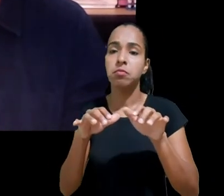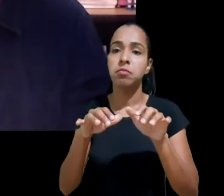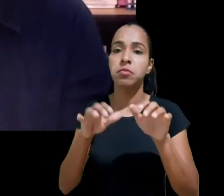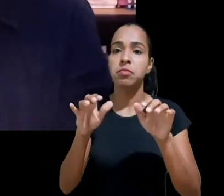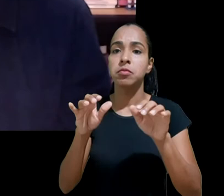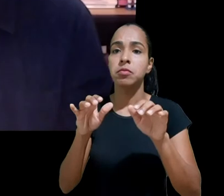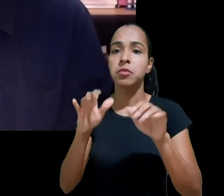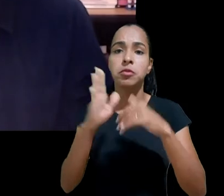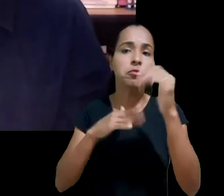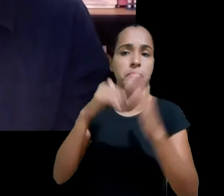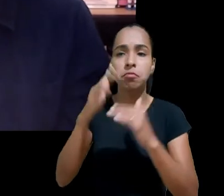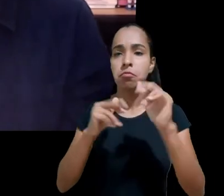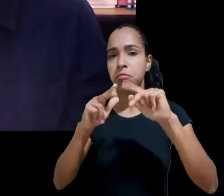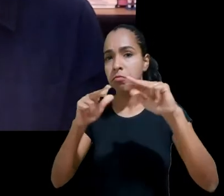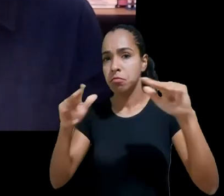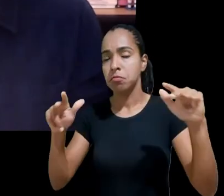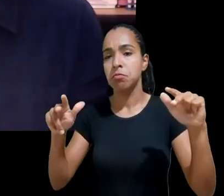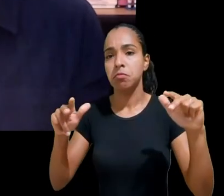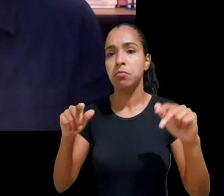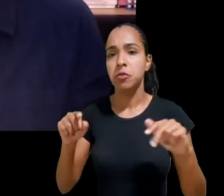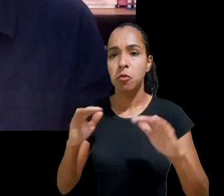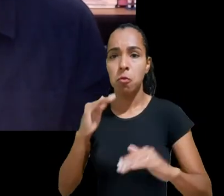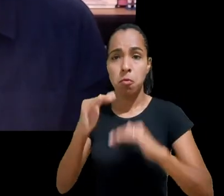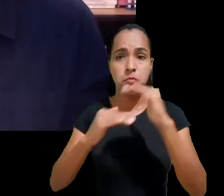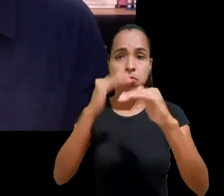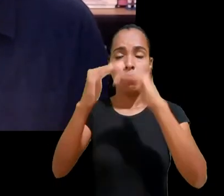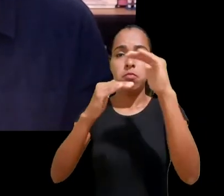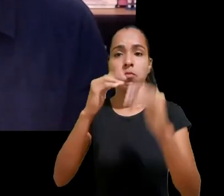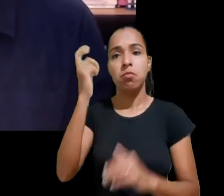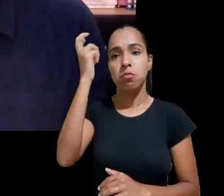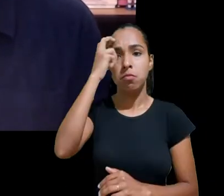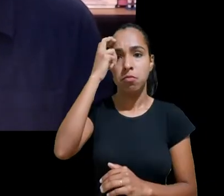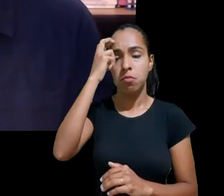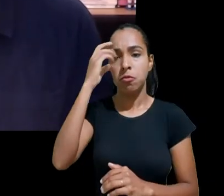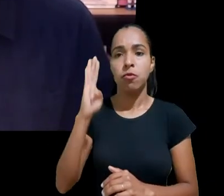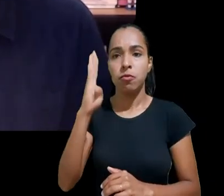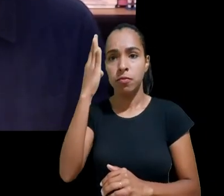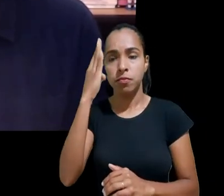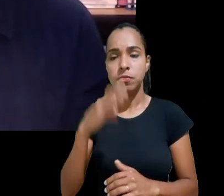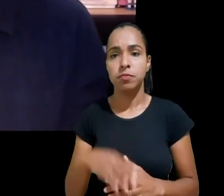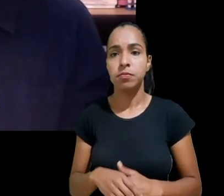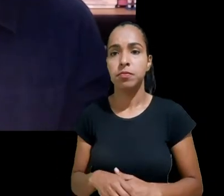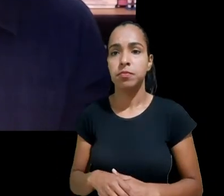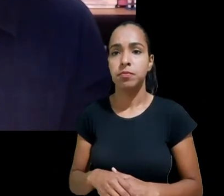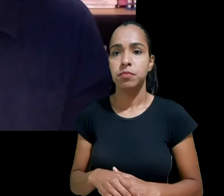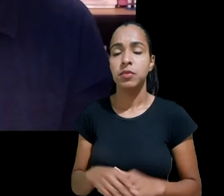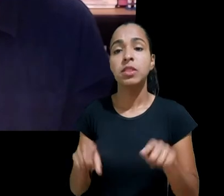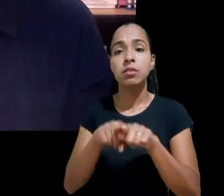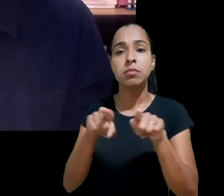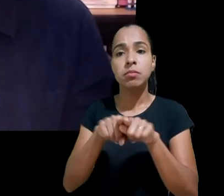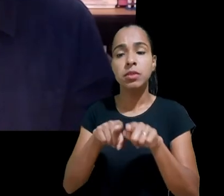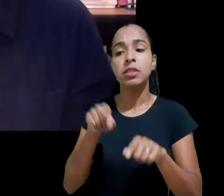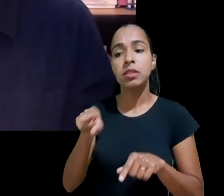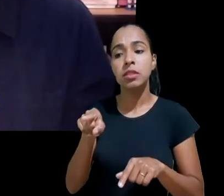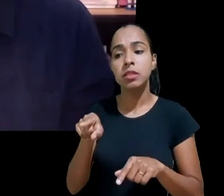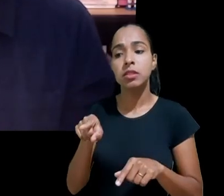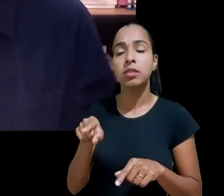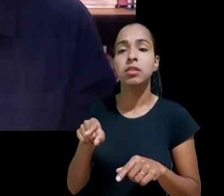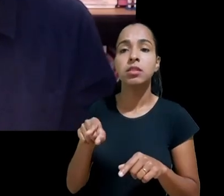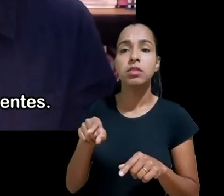desenvolvimento da inteligência artificial acima de tudo é questão de considerar os interesses e visões de grupos